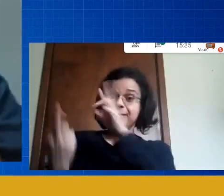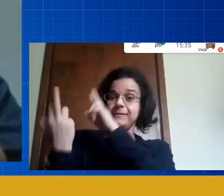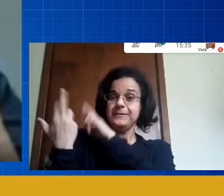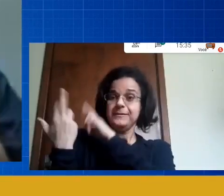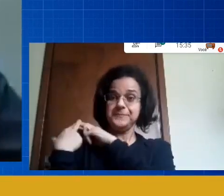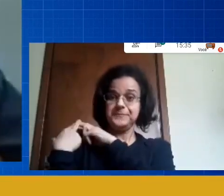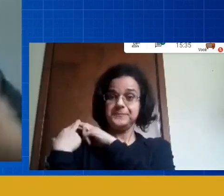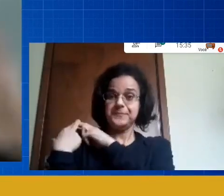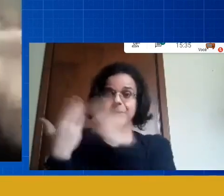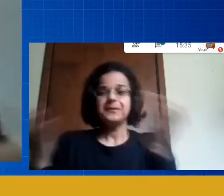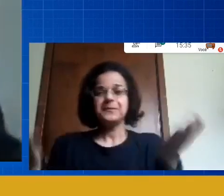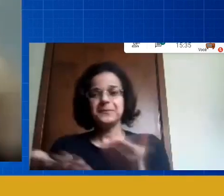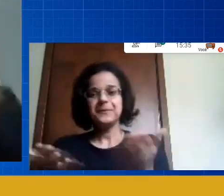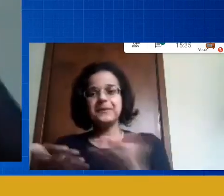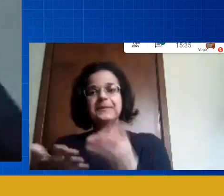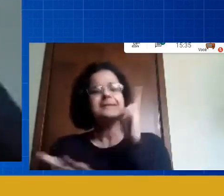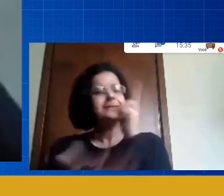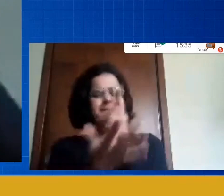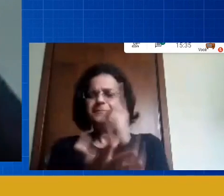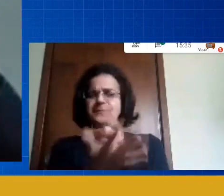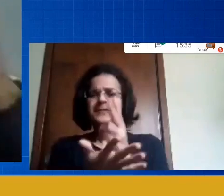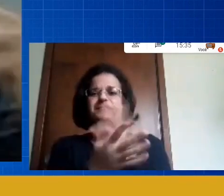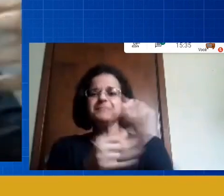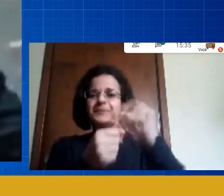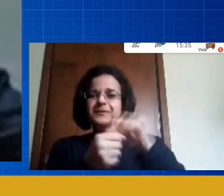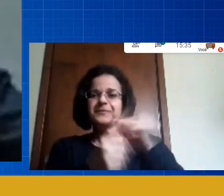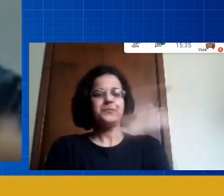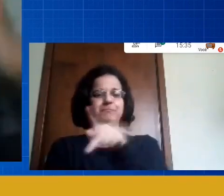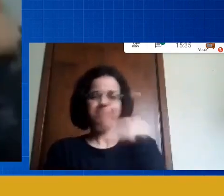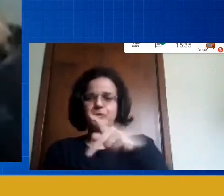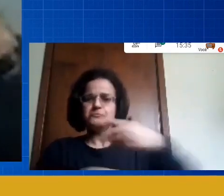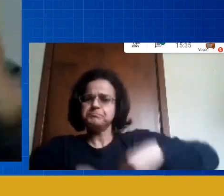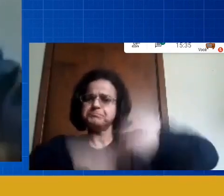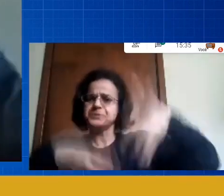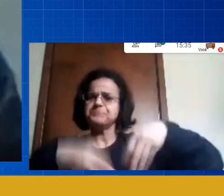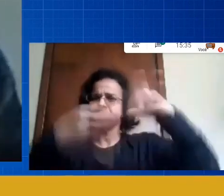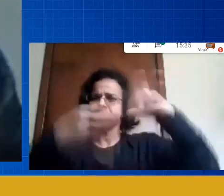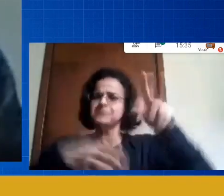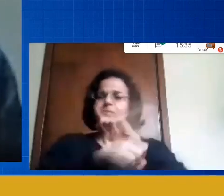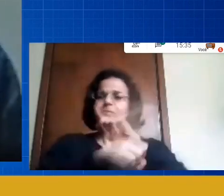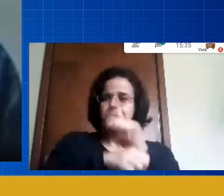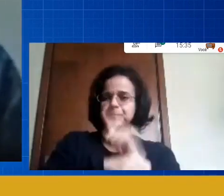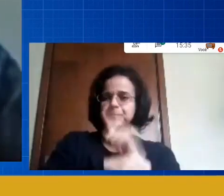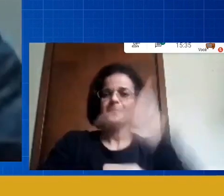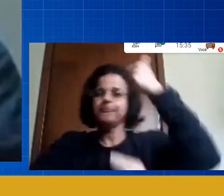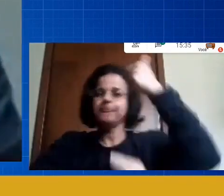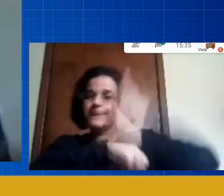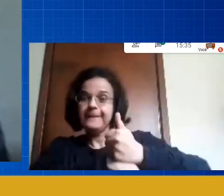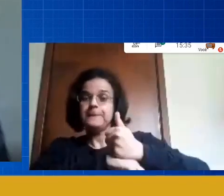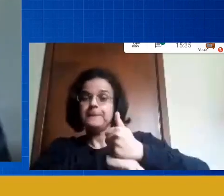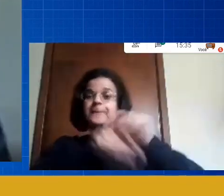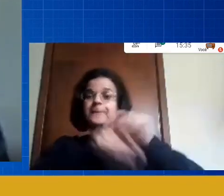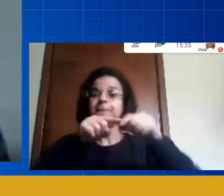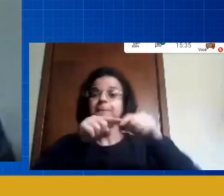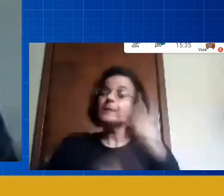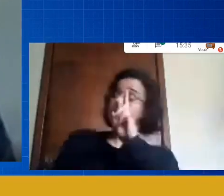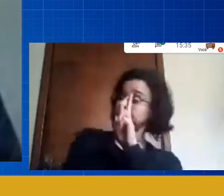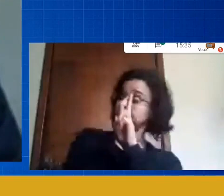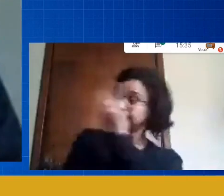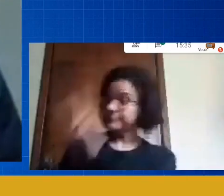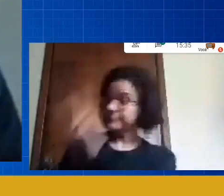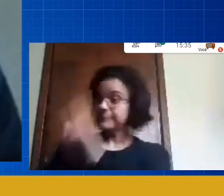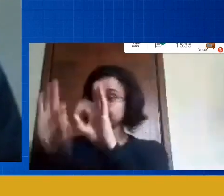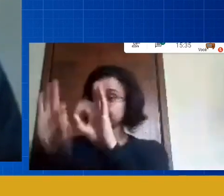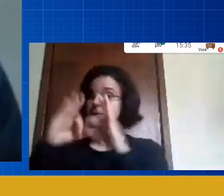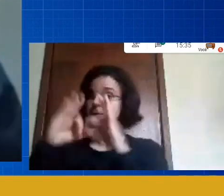a gente sempre fez muita coisa pros professores né pros diretores gestores nós começamos a olhar pros pais de